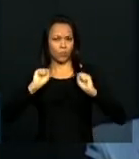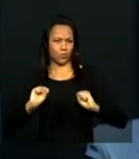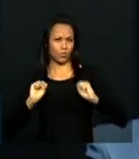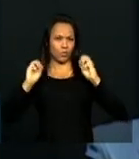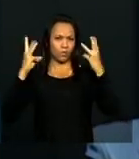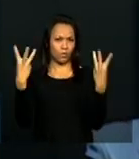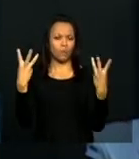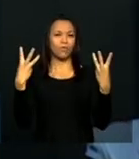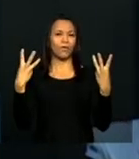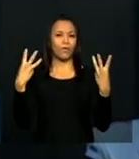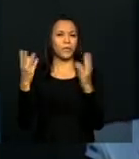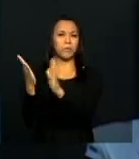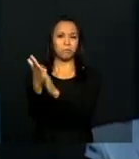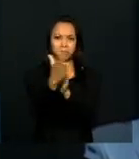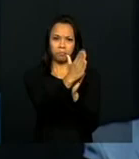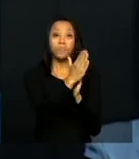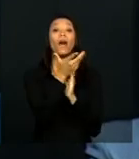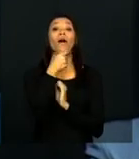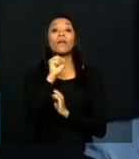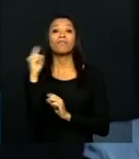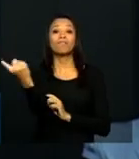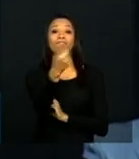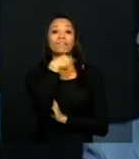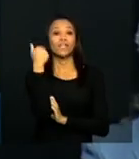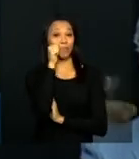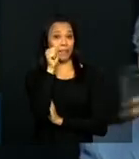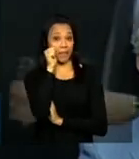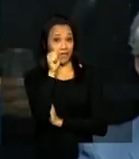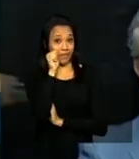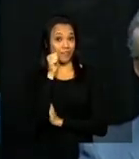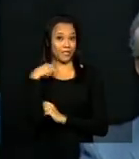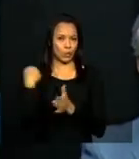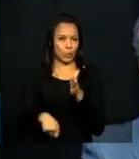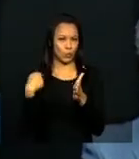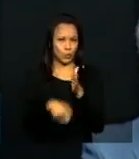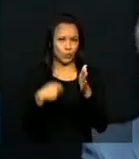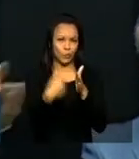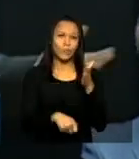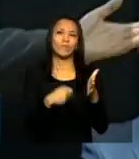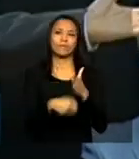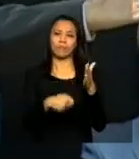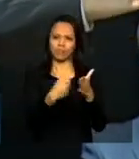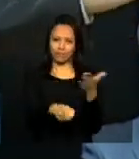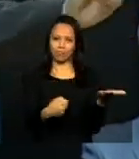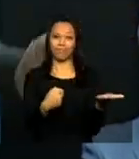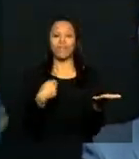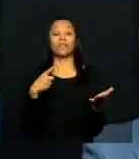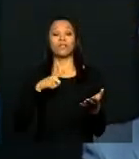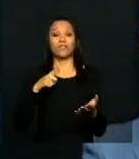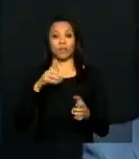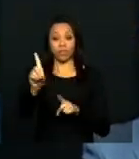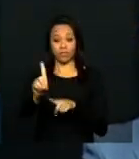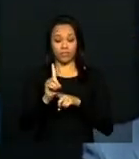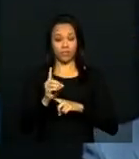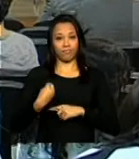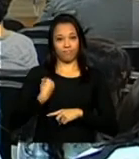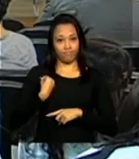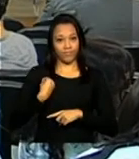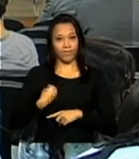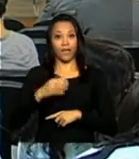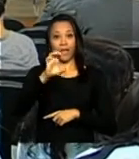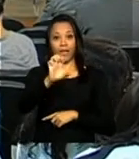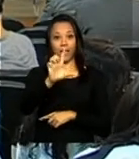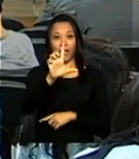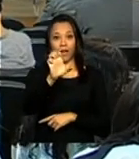grande show em homenagem às mulheres, essas heroínas da nossa história. Tivemos a honra da presença da ministra Eleonora,